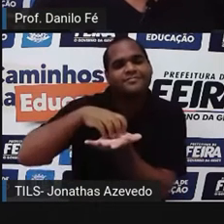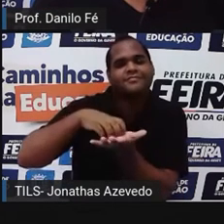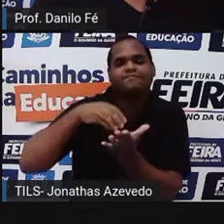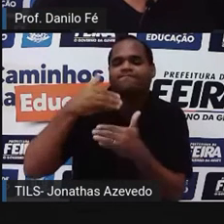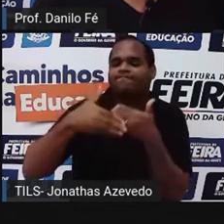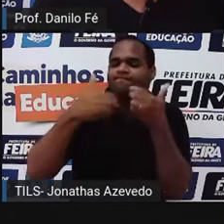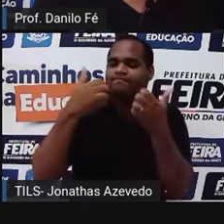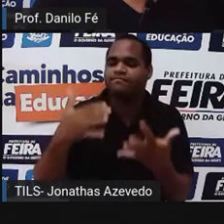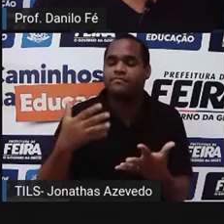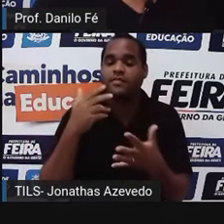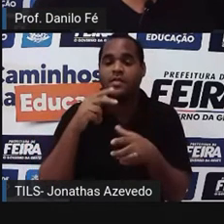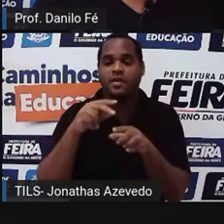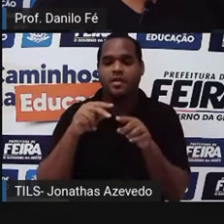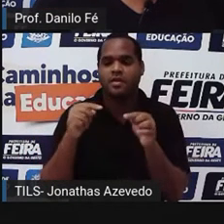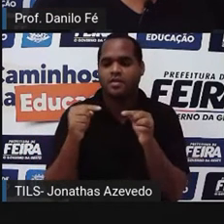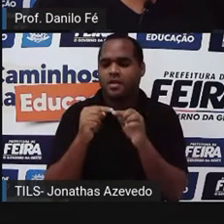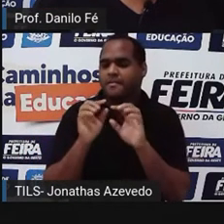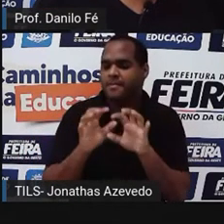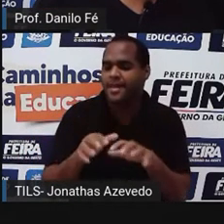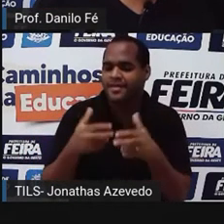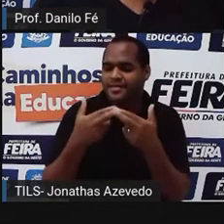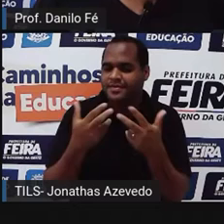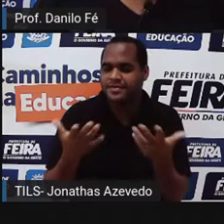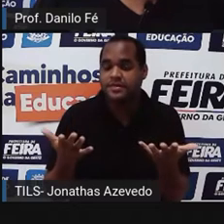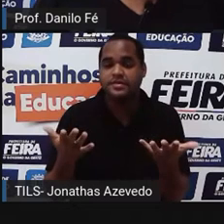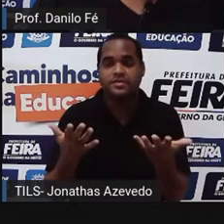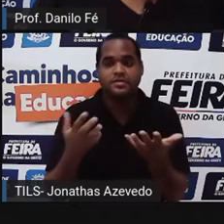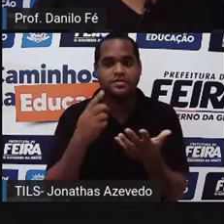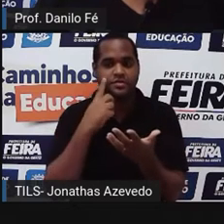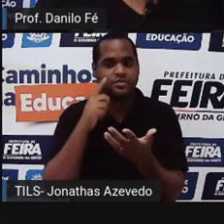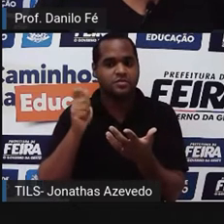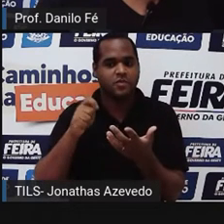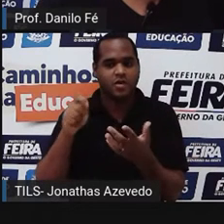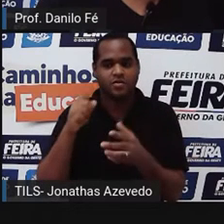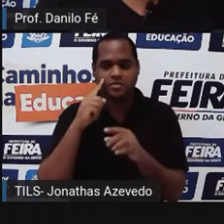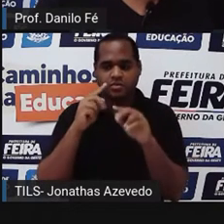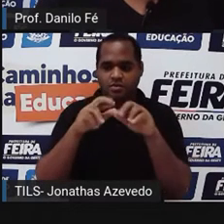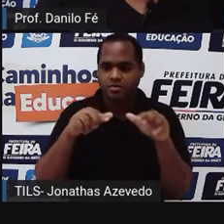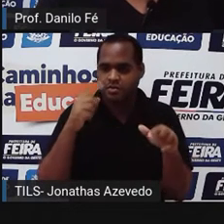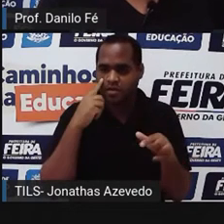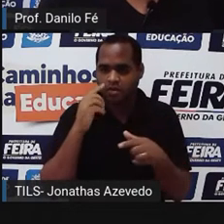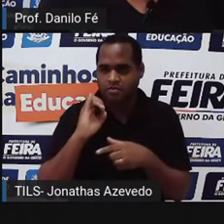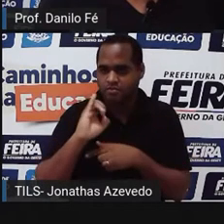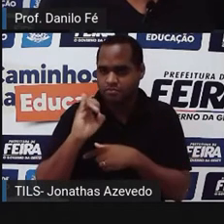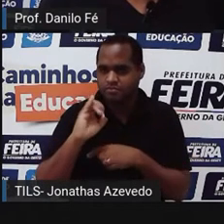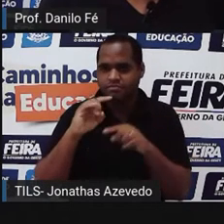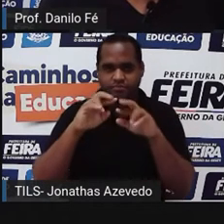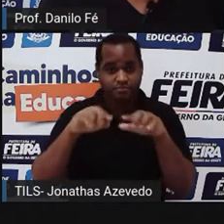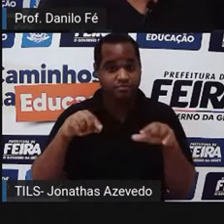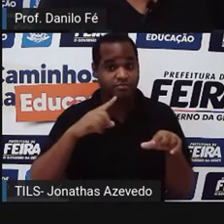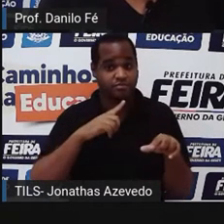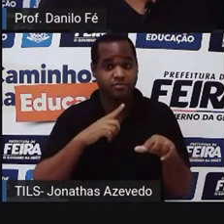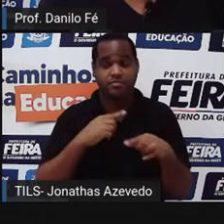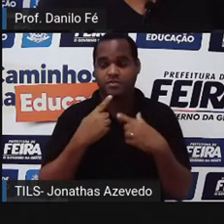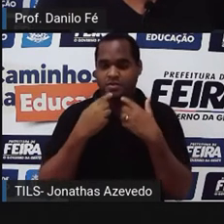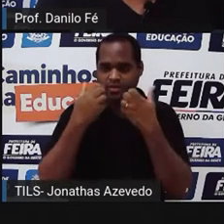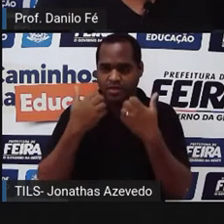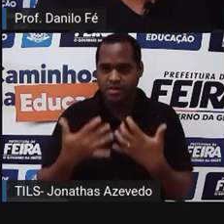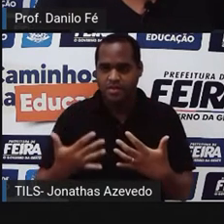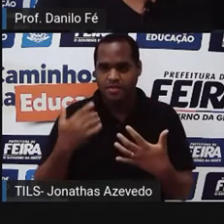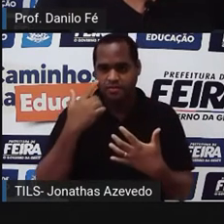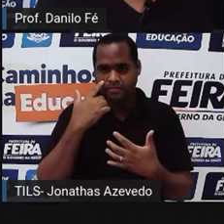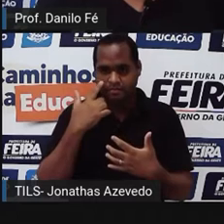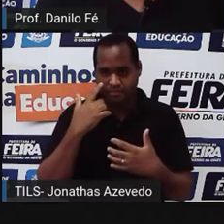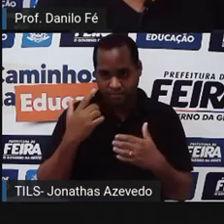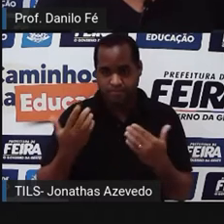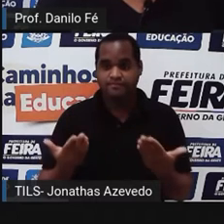as tensões que acabam culminando com a independência. Eu vou falar sobre a independência em si,